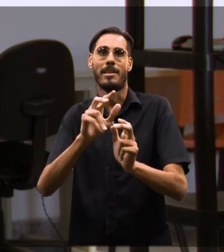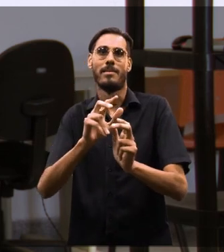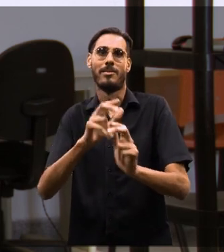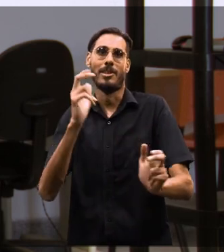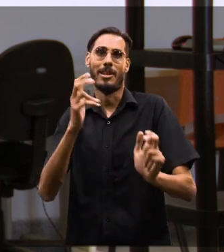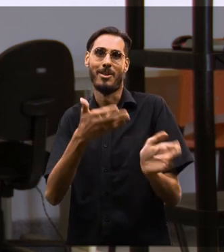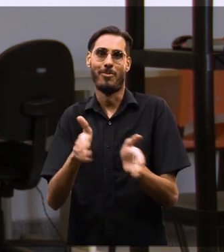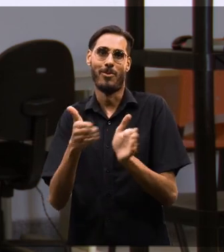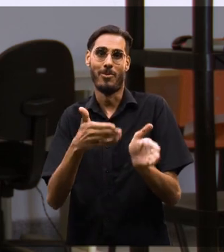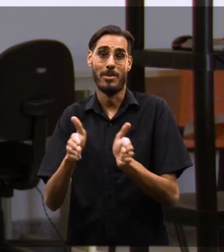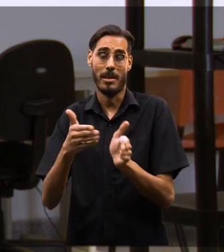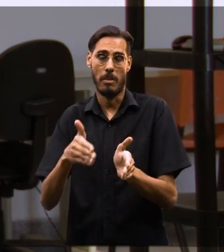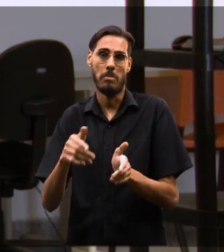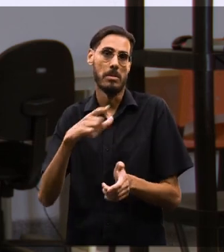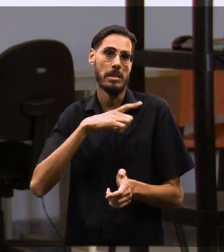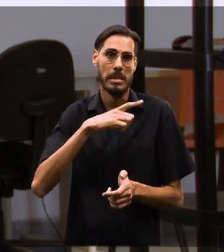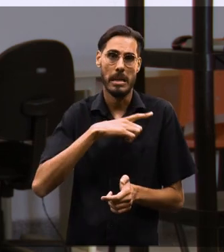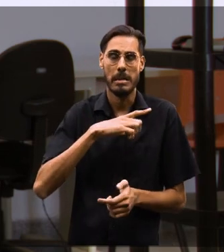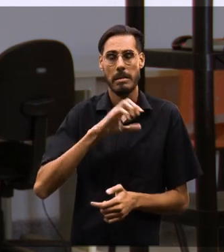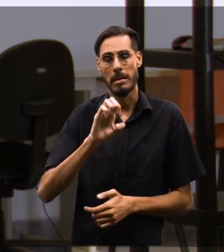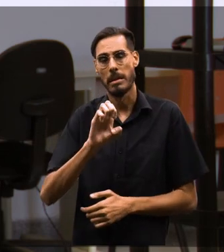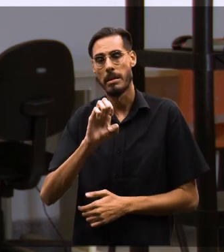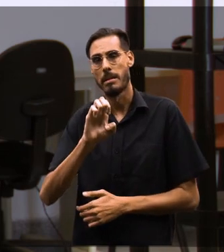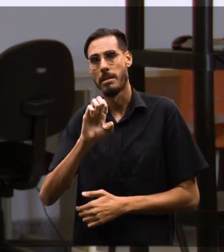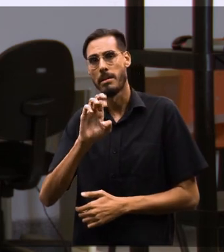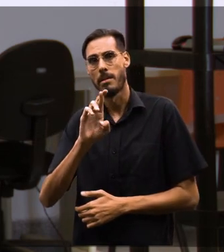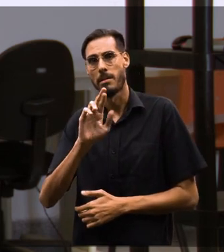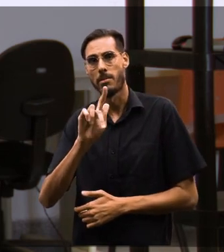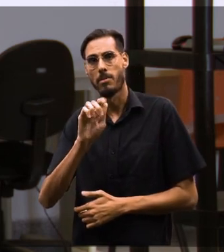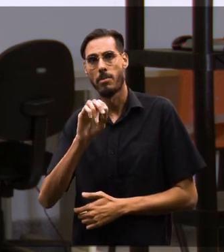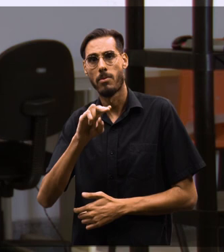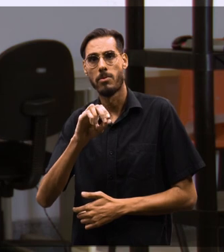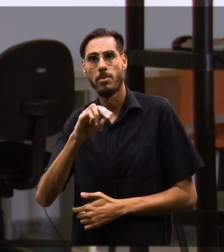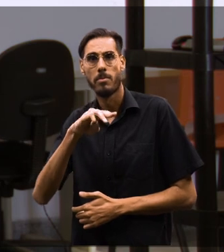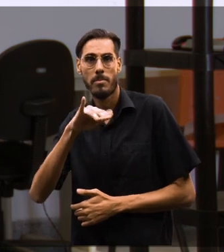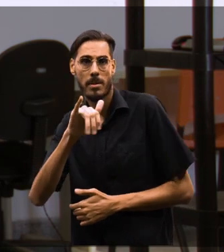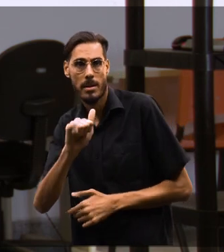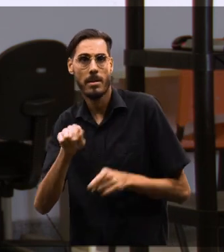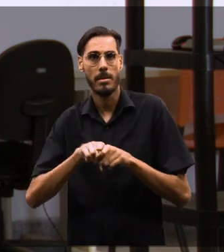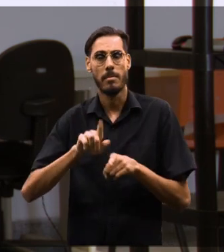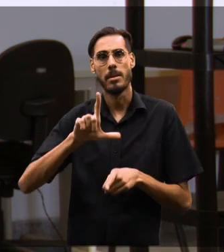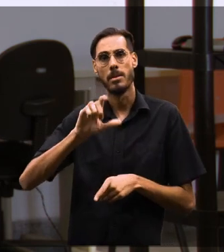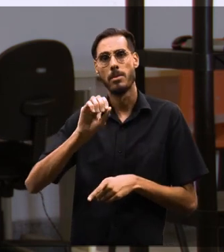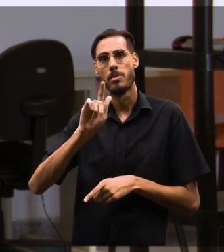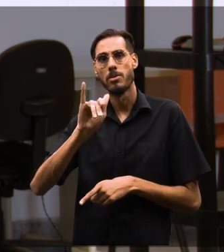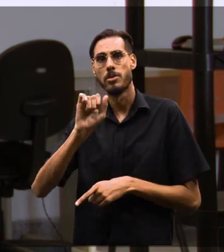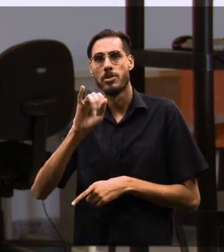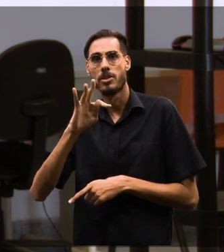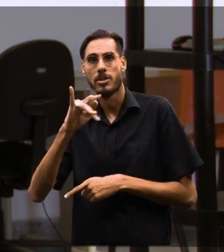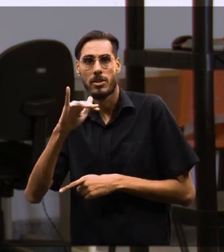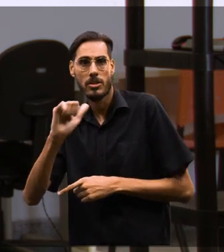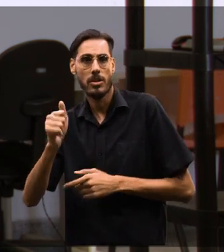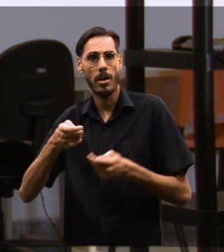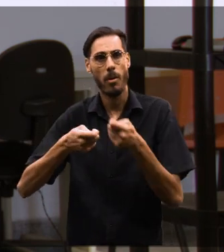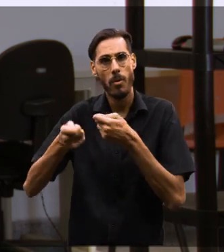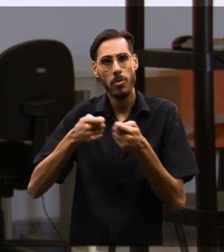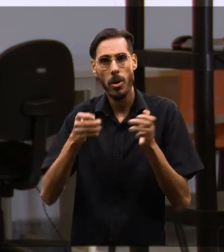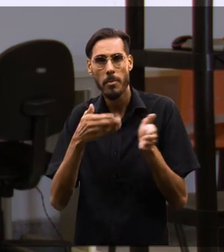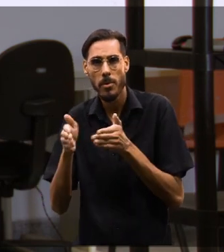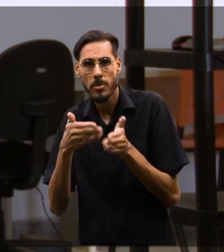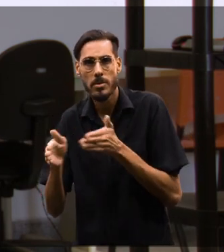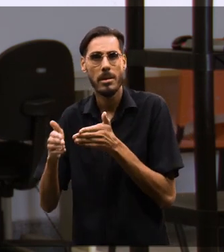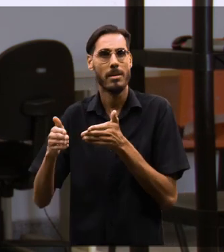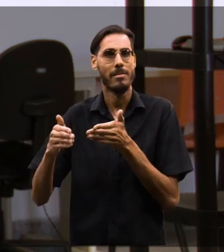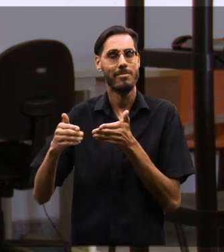engenharia de produção das outras engenharias. É aí que nós encontramos as matérias como ergonomia, como logística, como planejamento do conteúdo da produção,